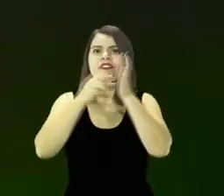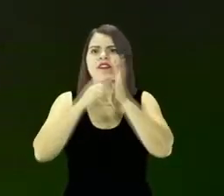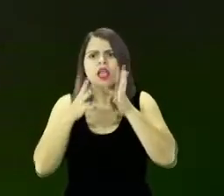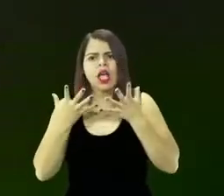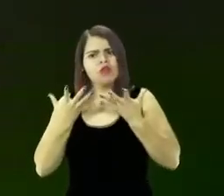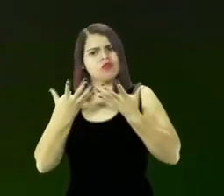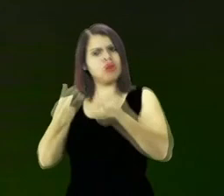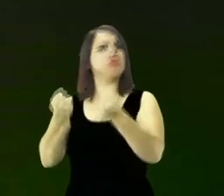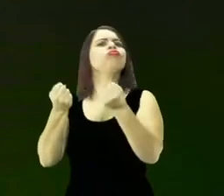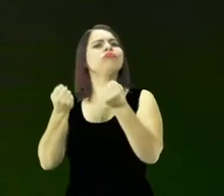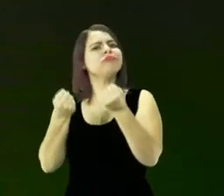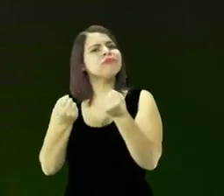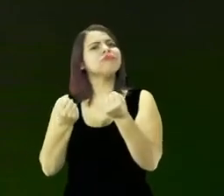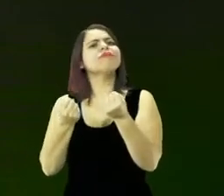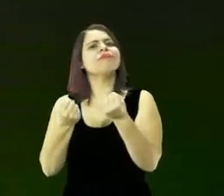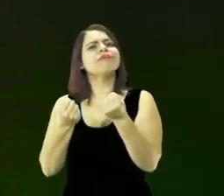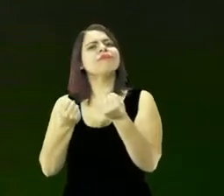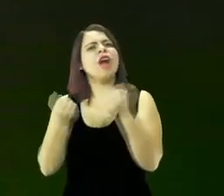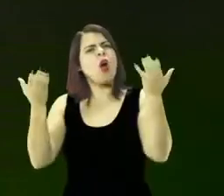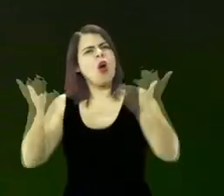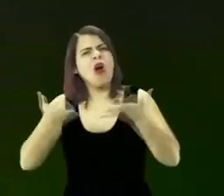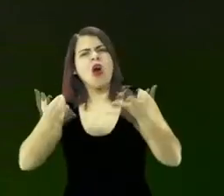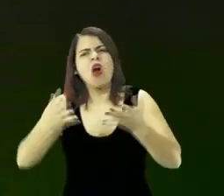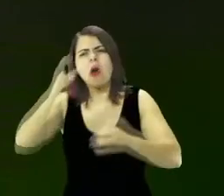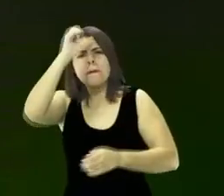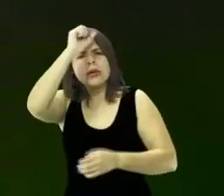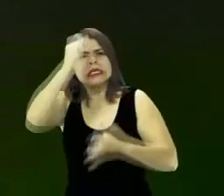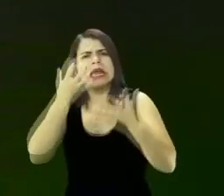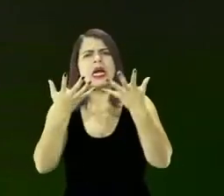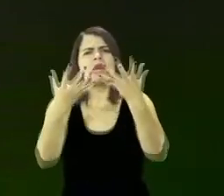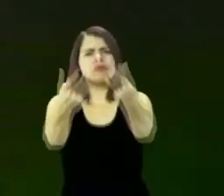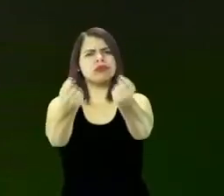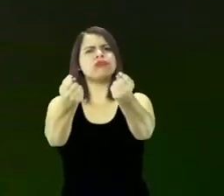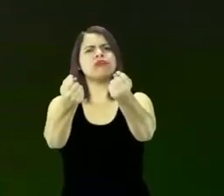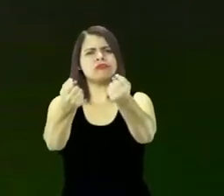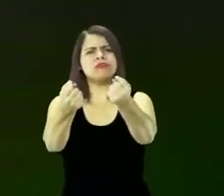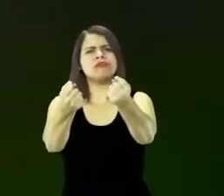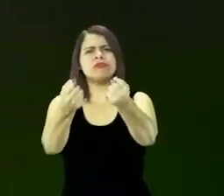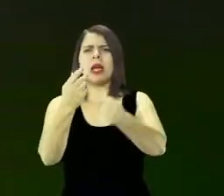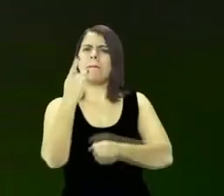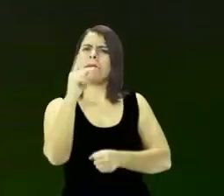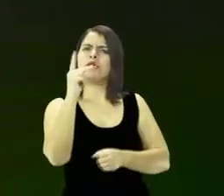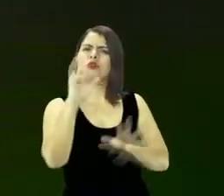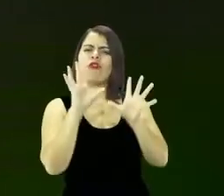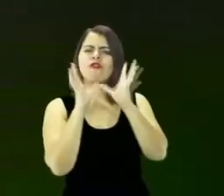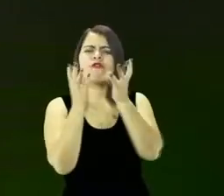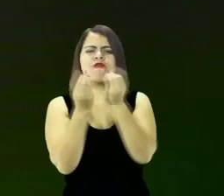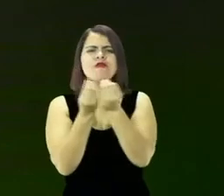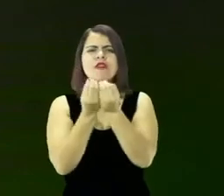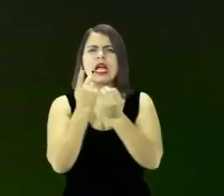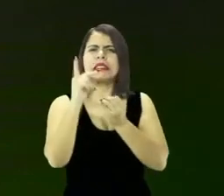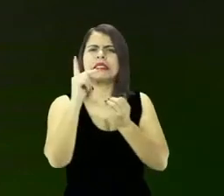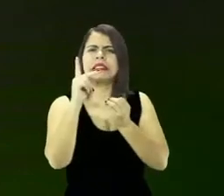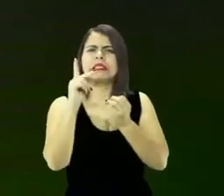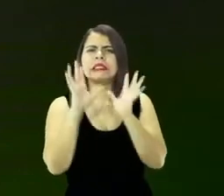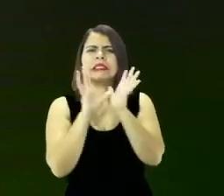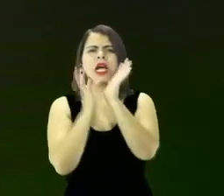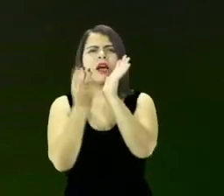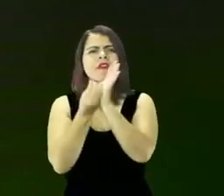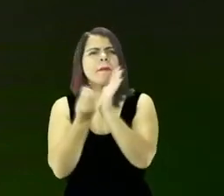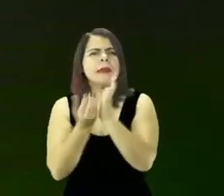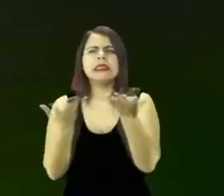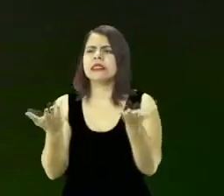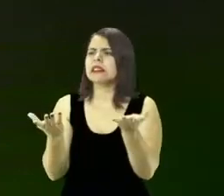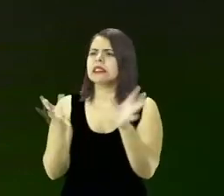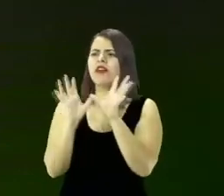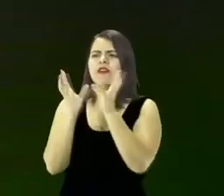tome posse hoje de uma realidade nova para você e para os seus filhos e para a sua casa, seu casamento, sua vida financeira,